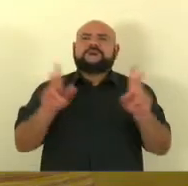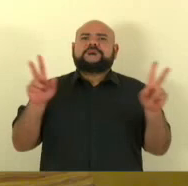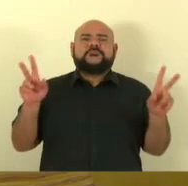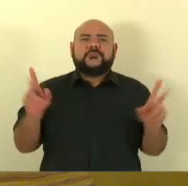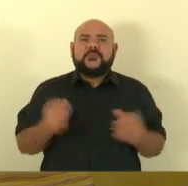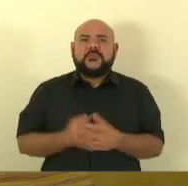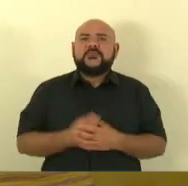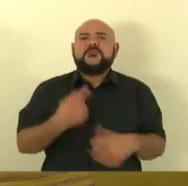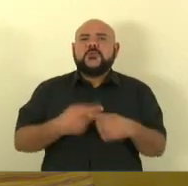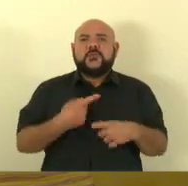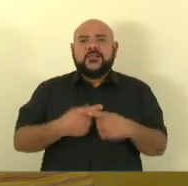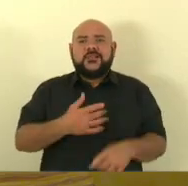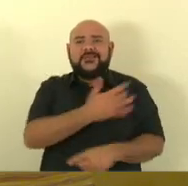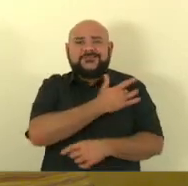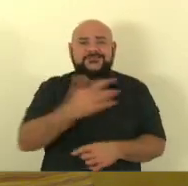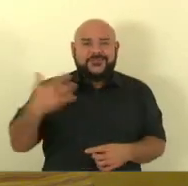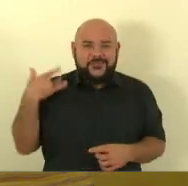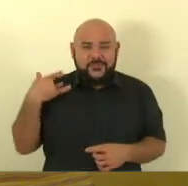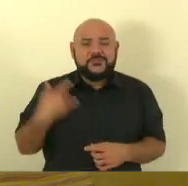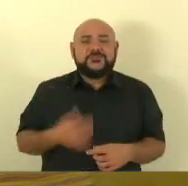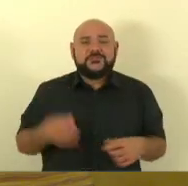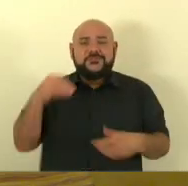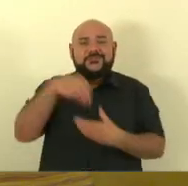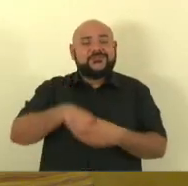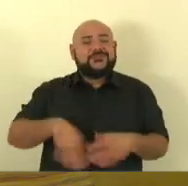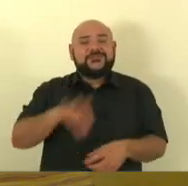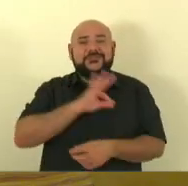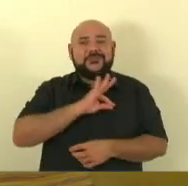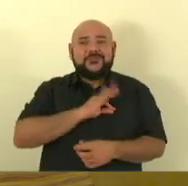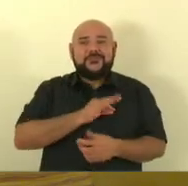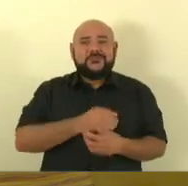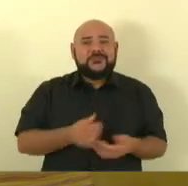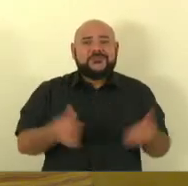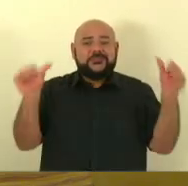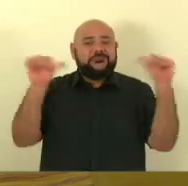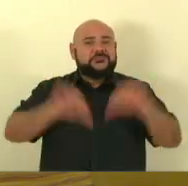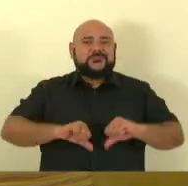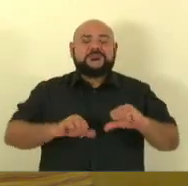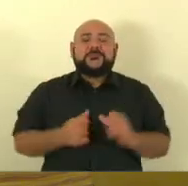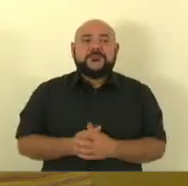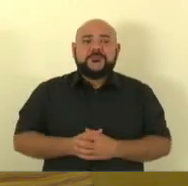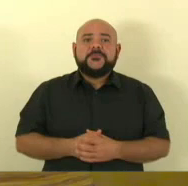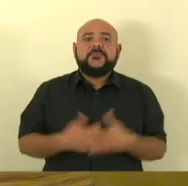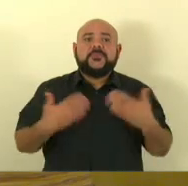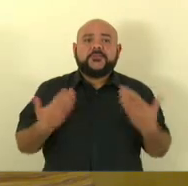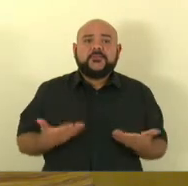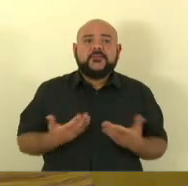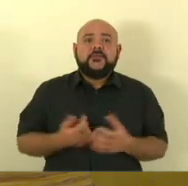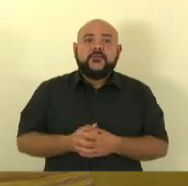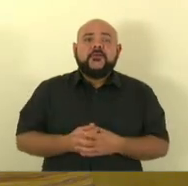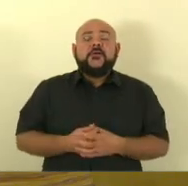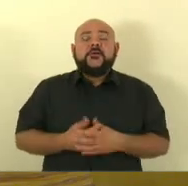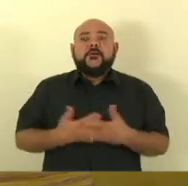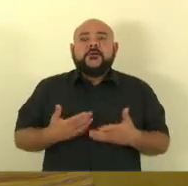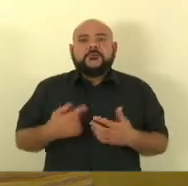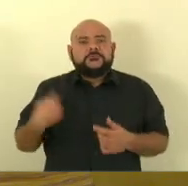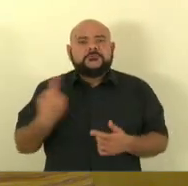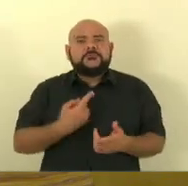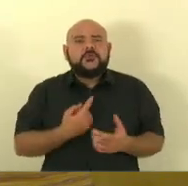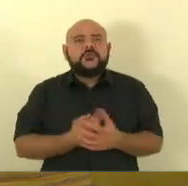uma saúde falida na Polícia Militar. Portanto, senhores e senhoras deputados, nós que